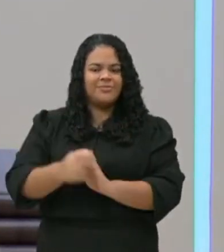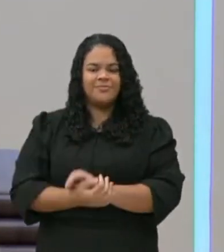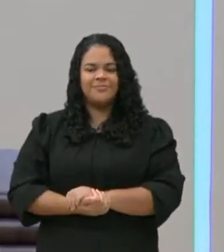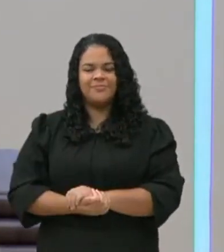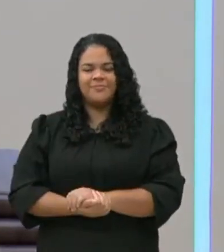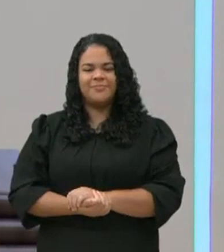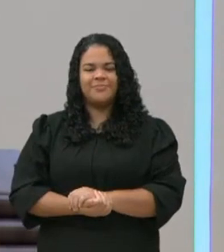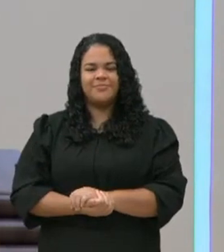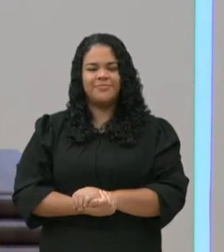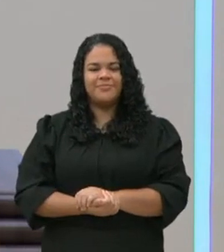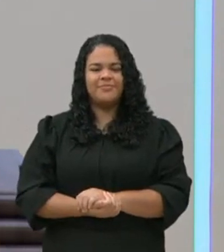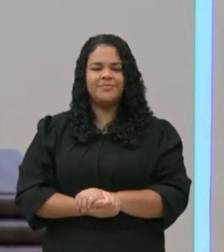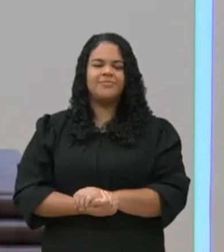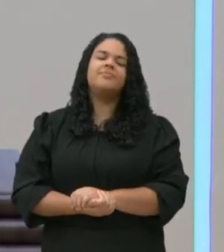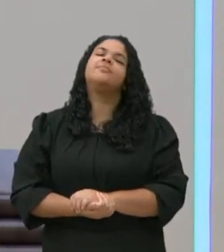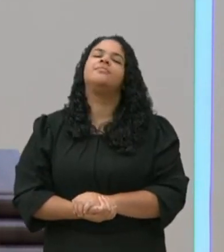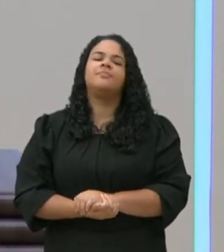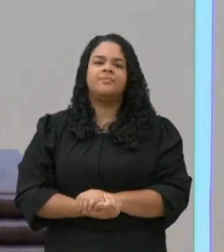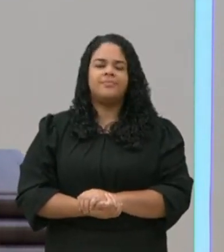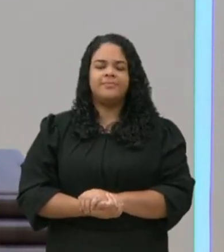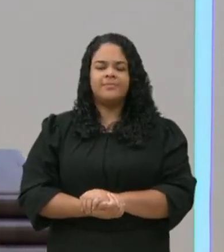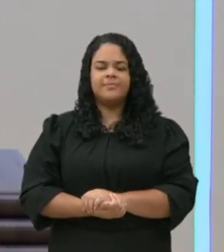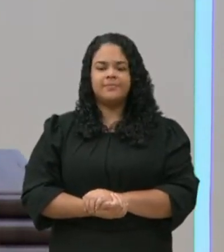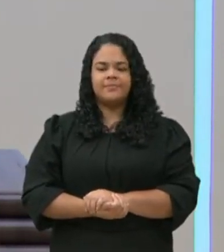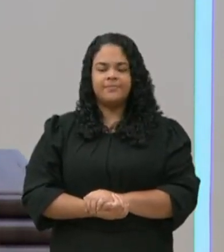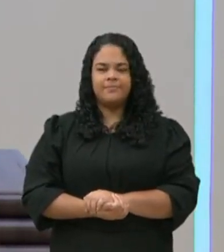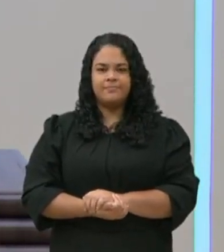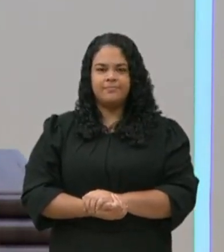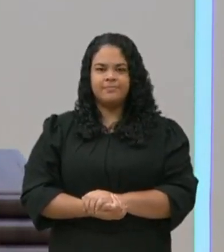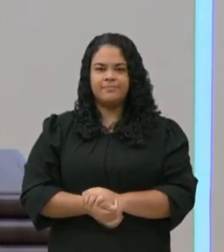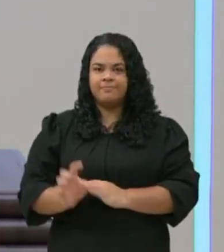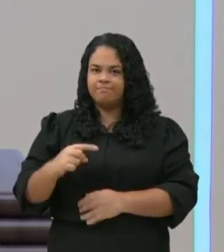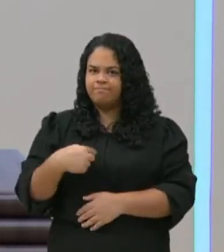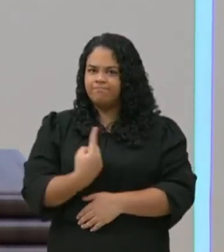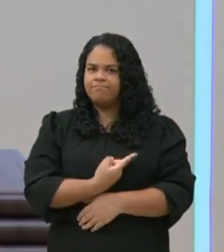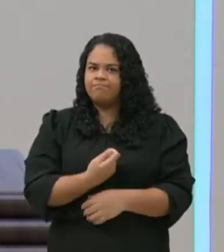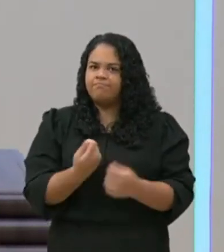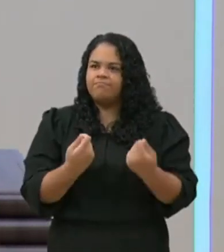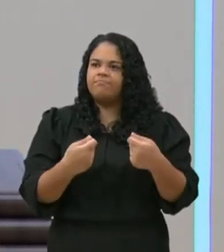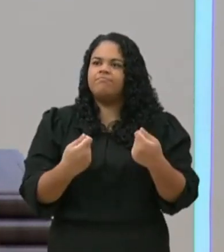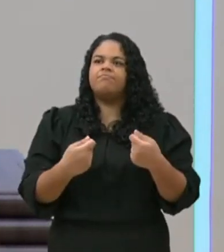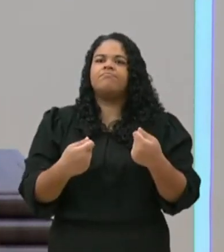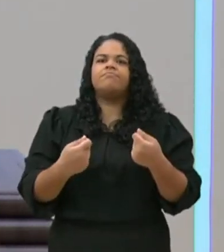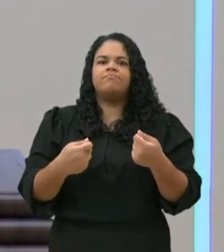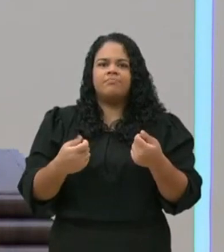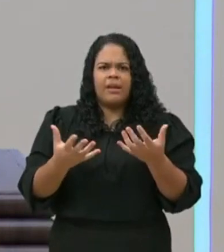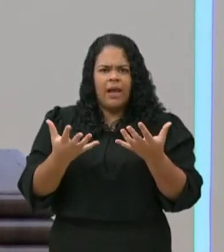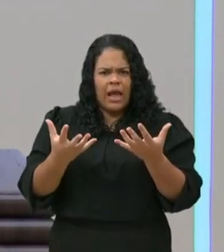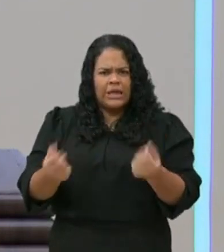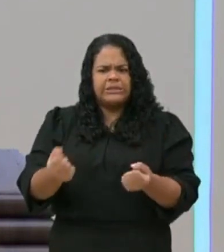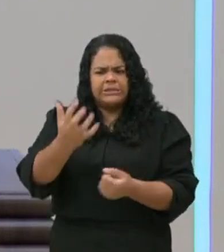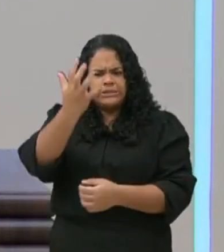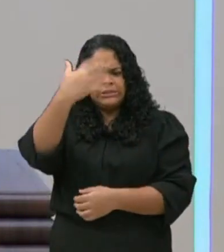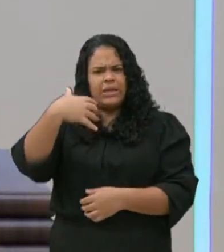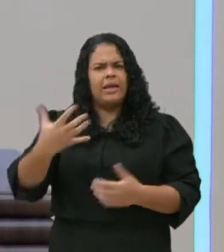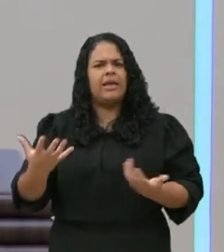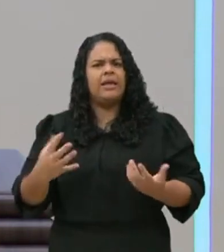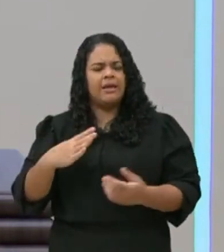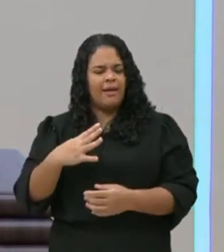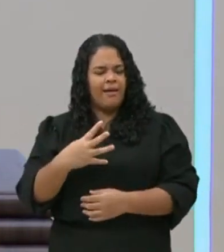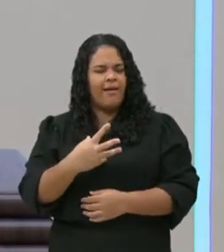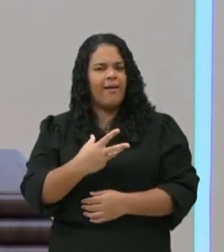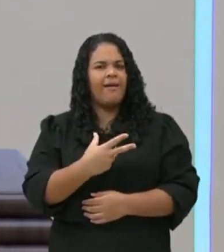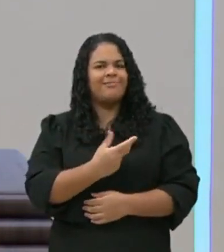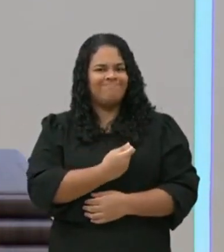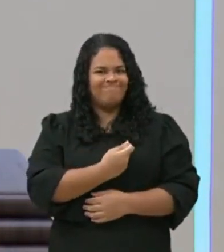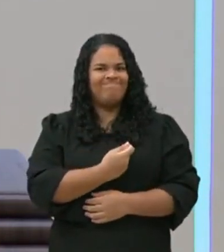se nós não atentássemos para uma tão grande salvação. Salvação é o privilégio que